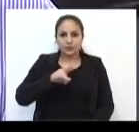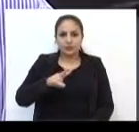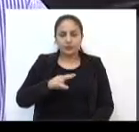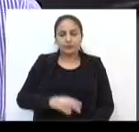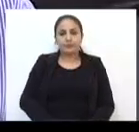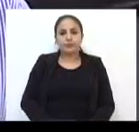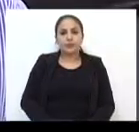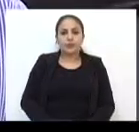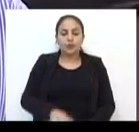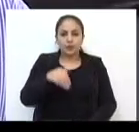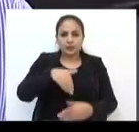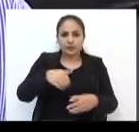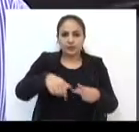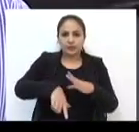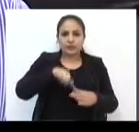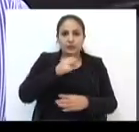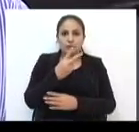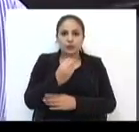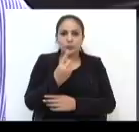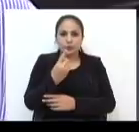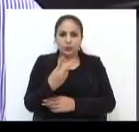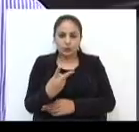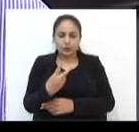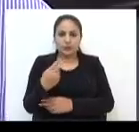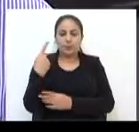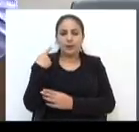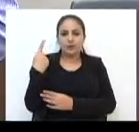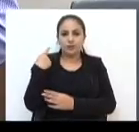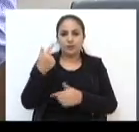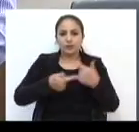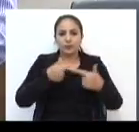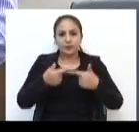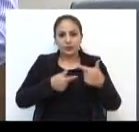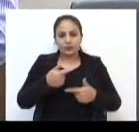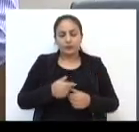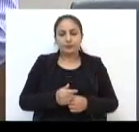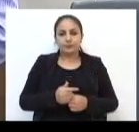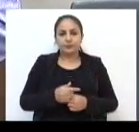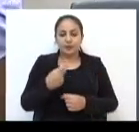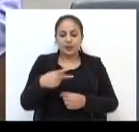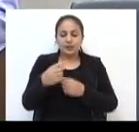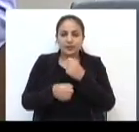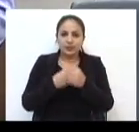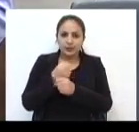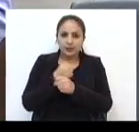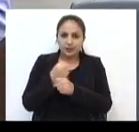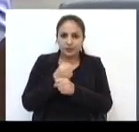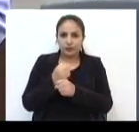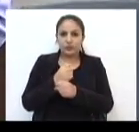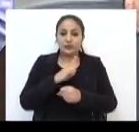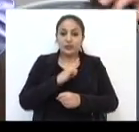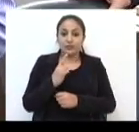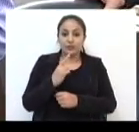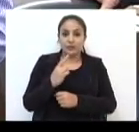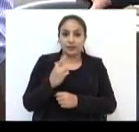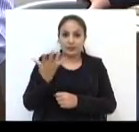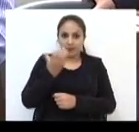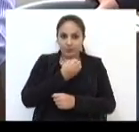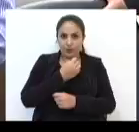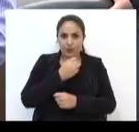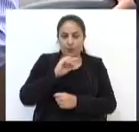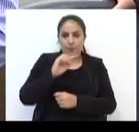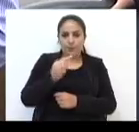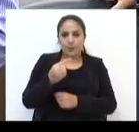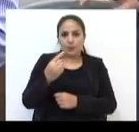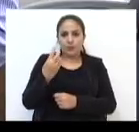Foi eleito ao Parlamento Municipal em 2012 pelo Partido dos Trabalhadores. Neste ano, foram 1.038